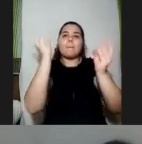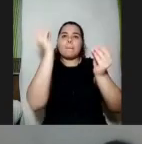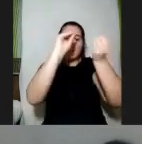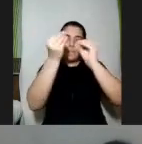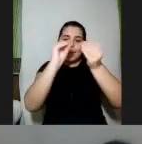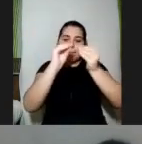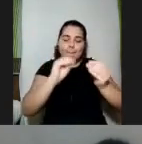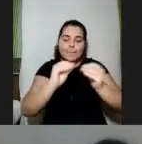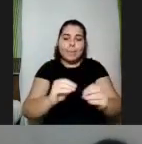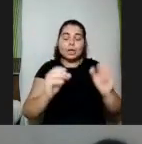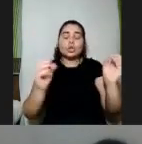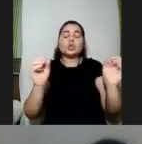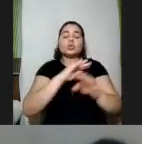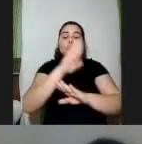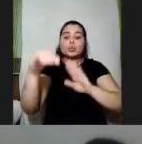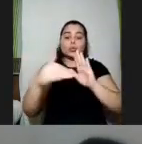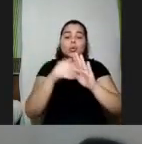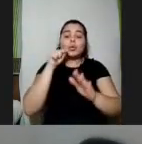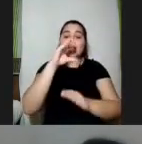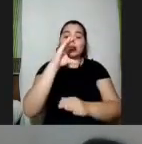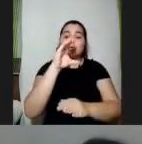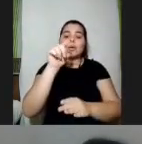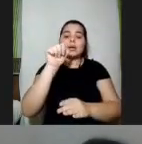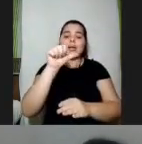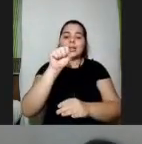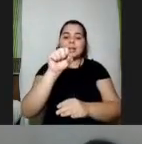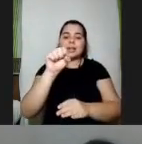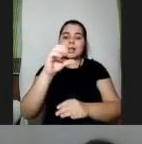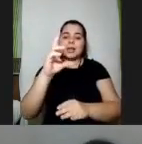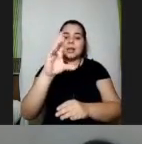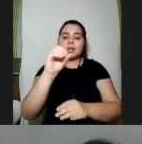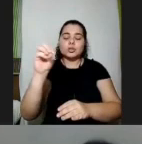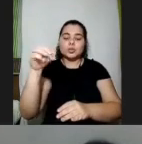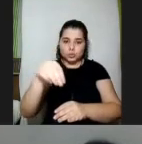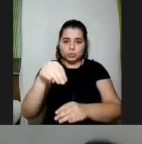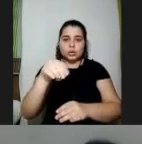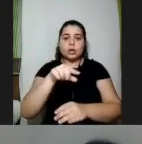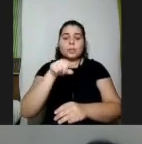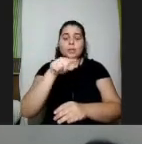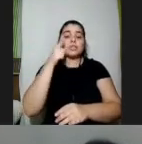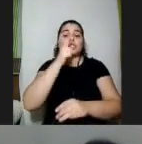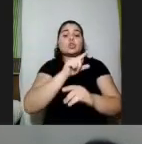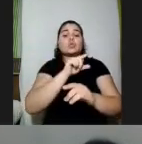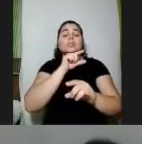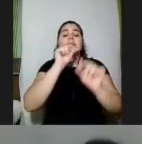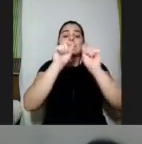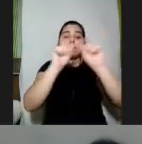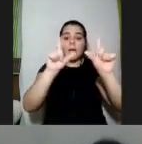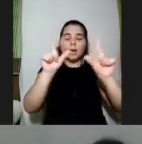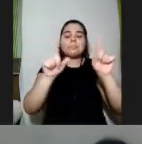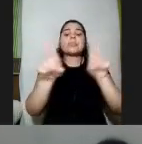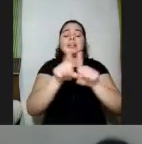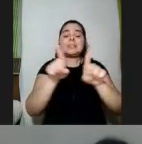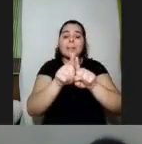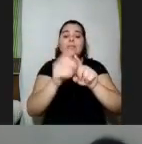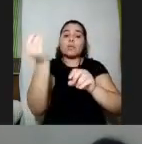mais fácil para vocês acessarem e também a gente vai disponibilizar a gravação de